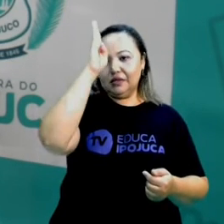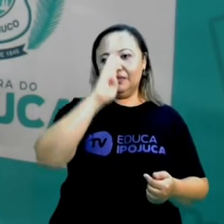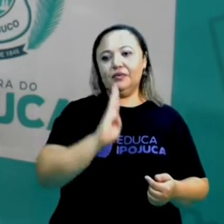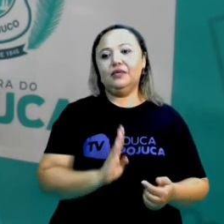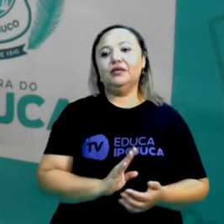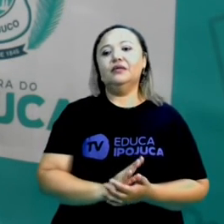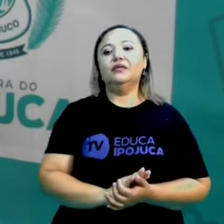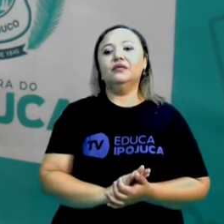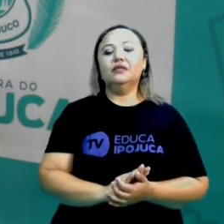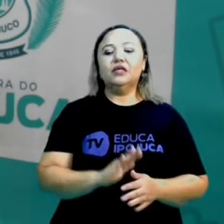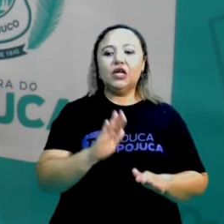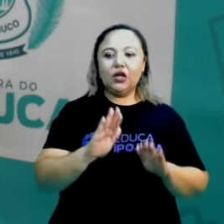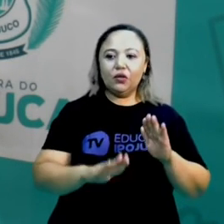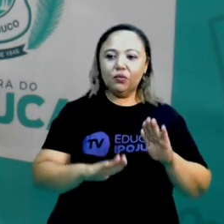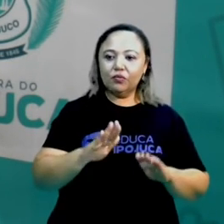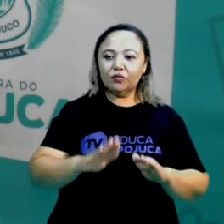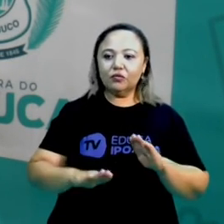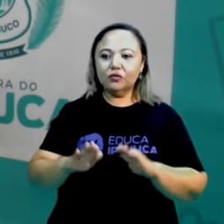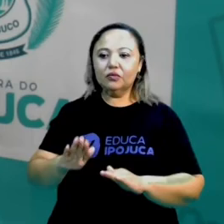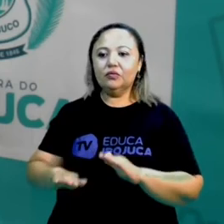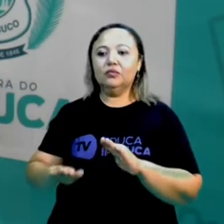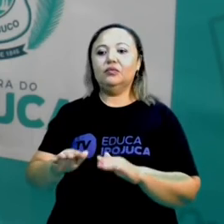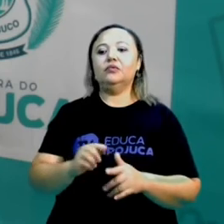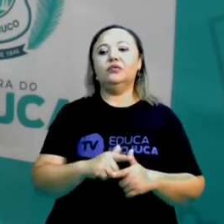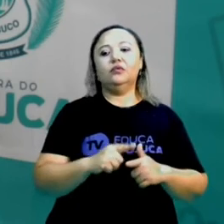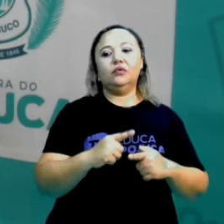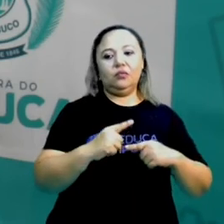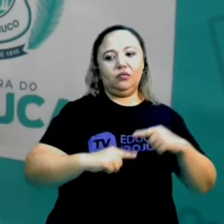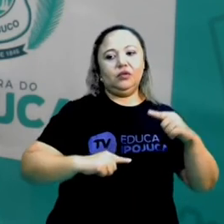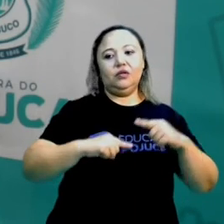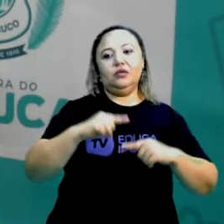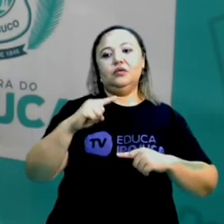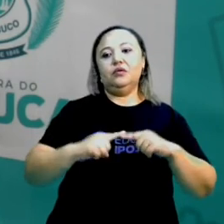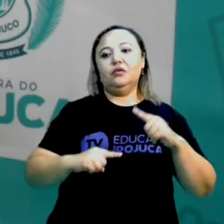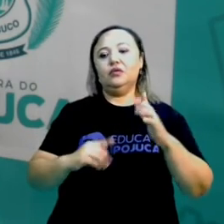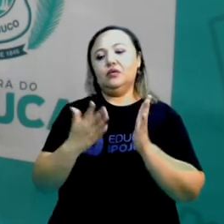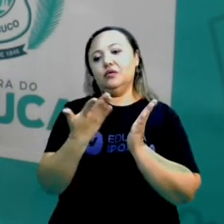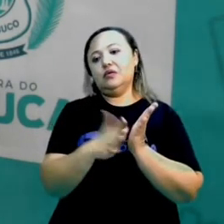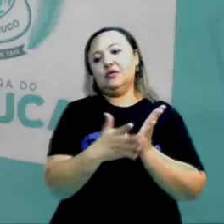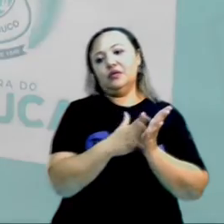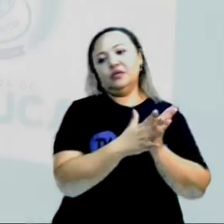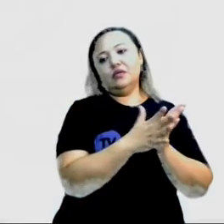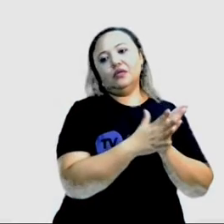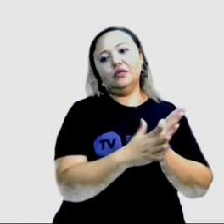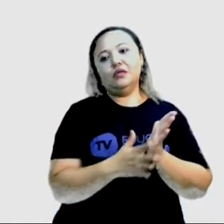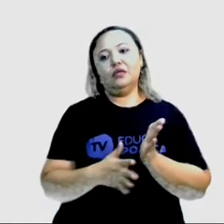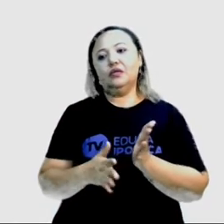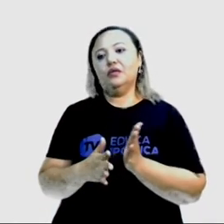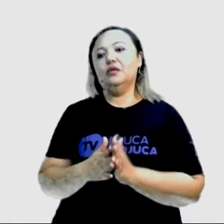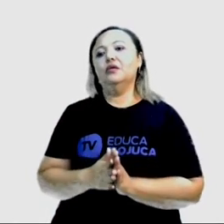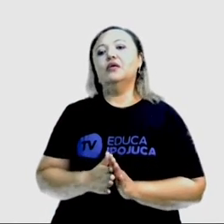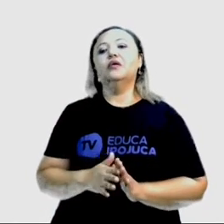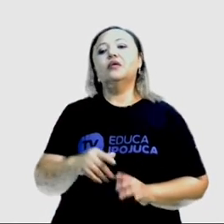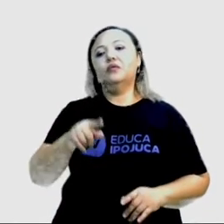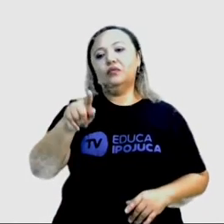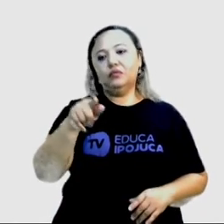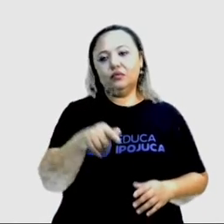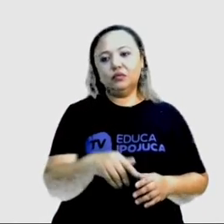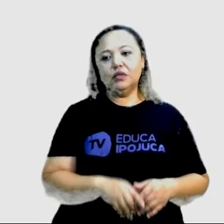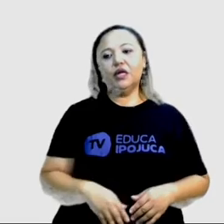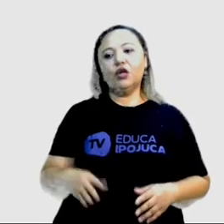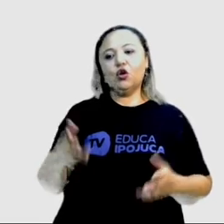E alguns instrumentos presentes da dança africana. O pandeiro, que é comum, né?